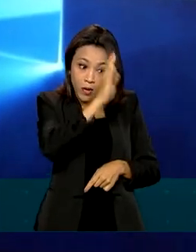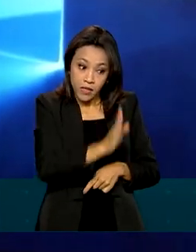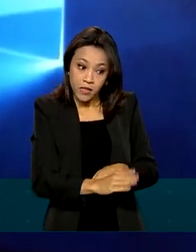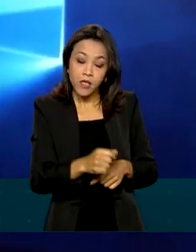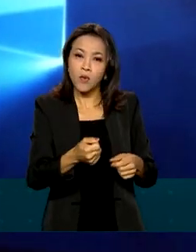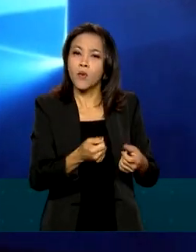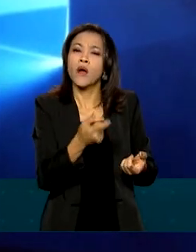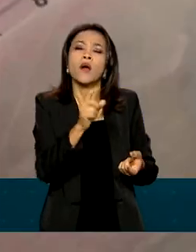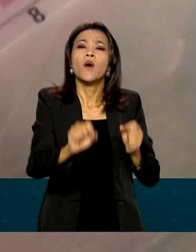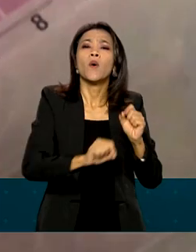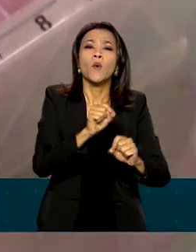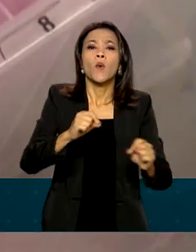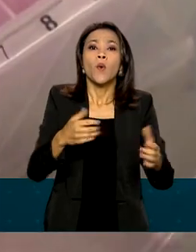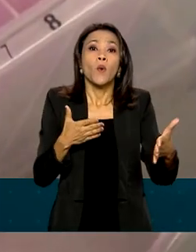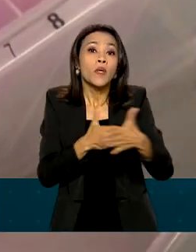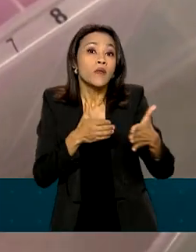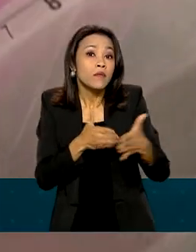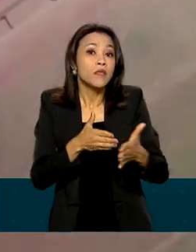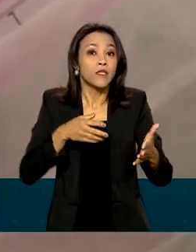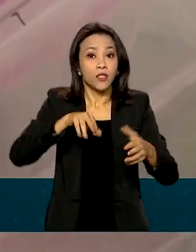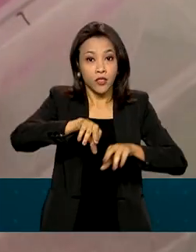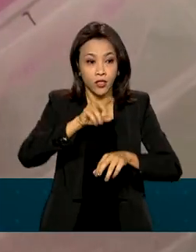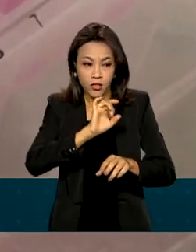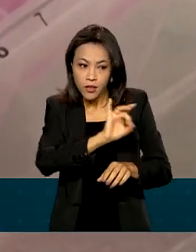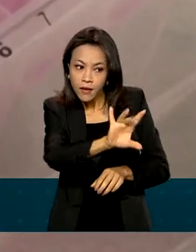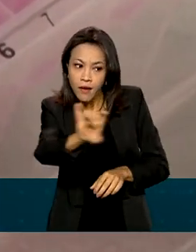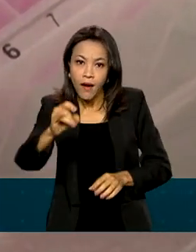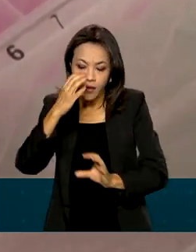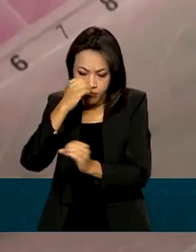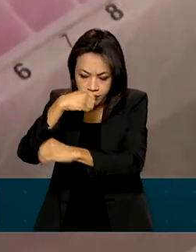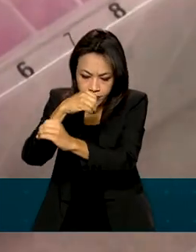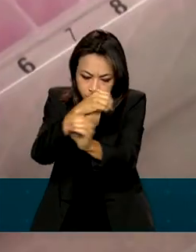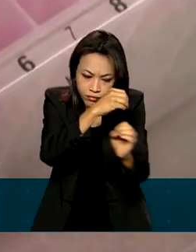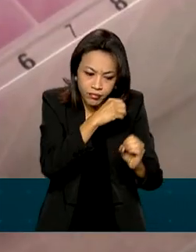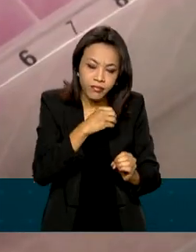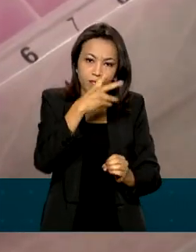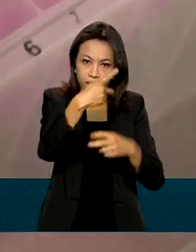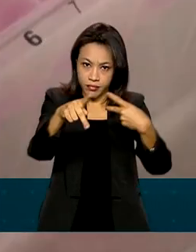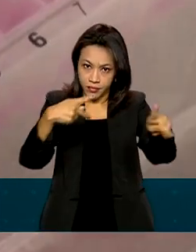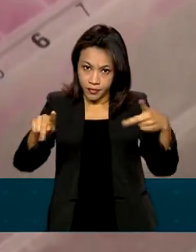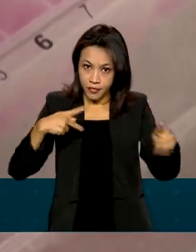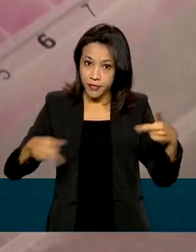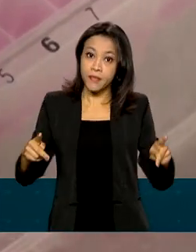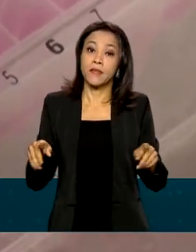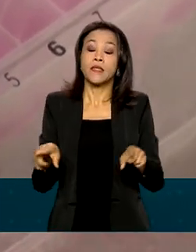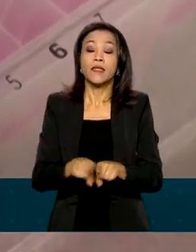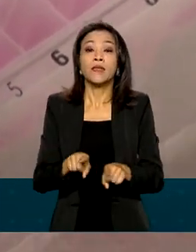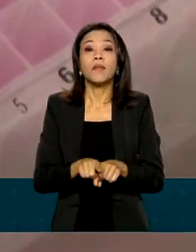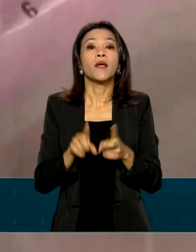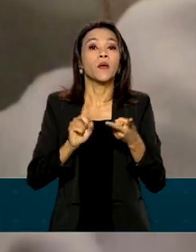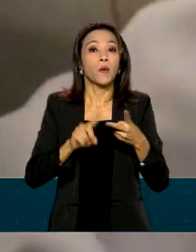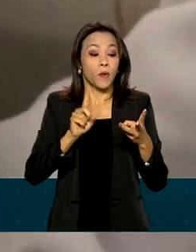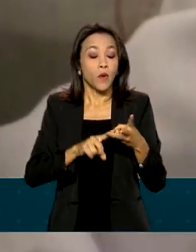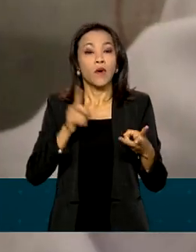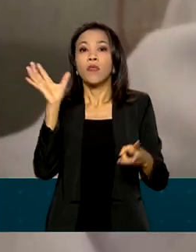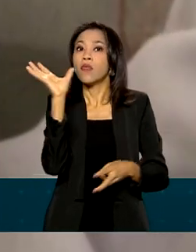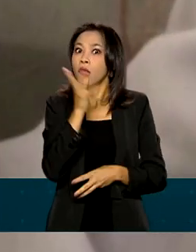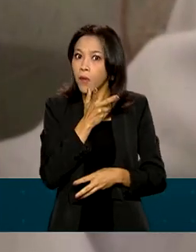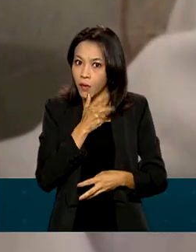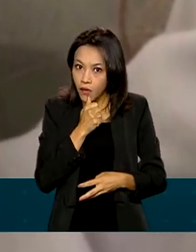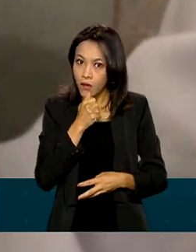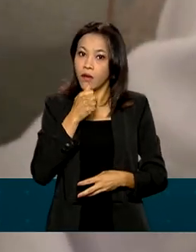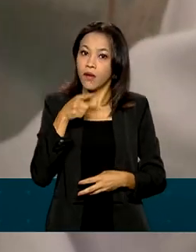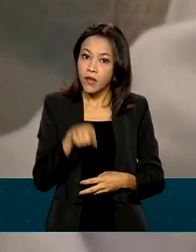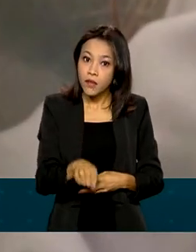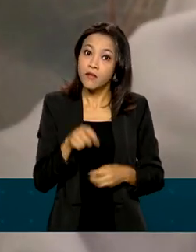de capacidade dos laboratórios de fazerem esse diagnóstico com exames que estão represados há algum tempo e também o risco de demora que isso